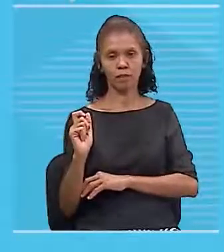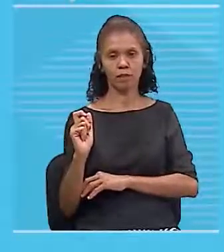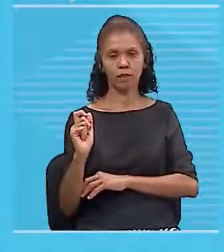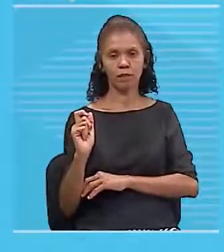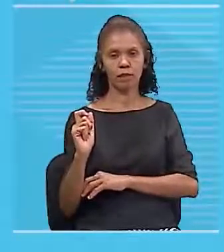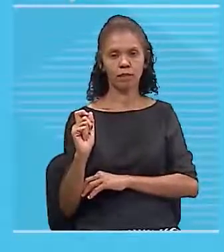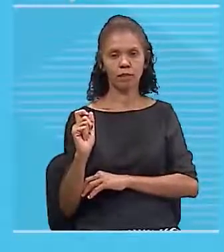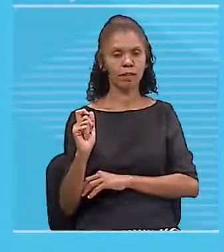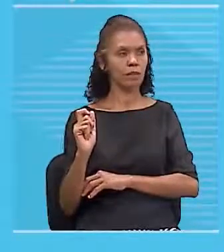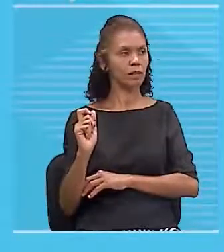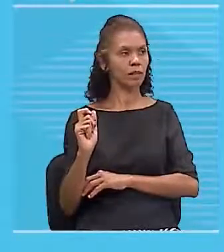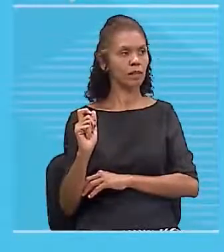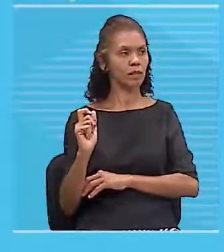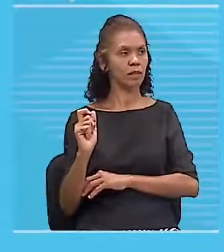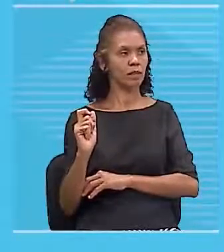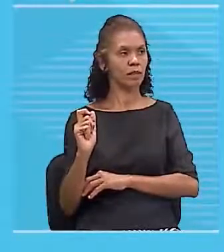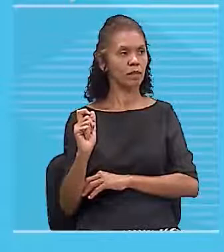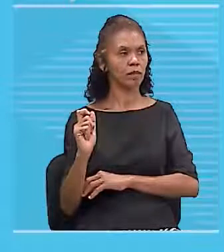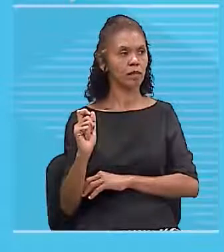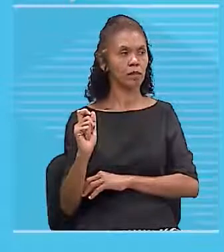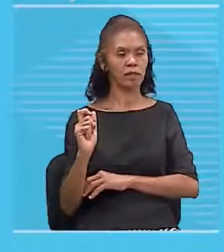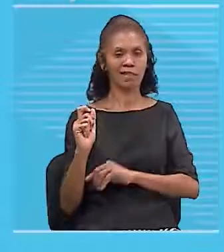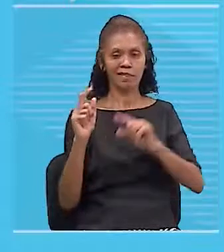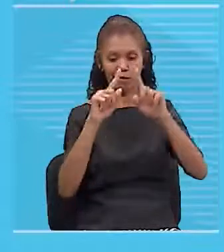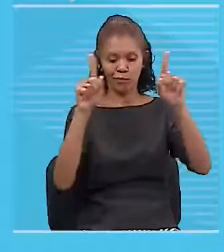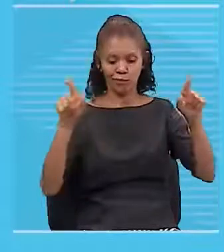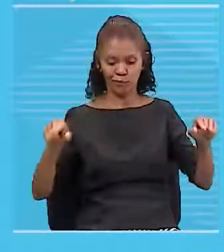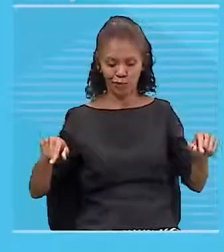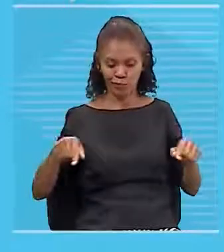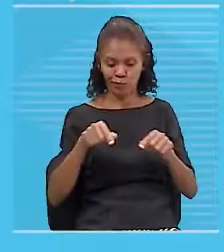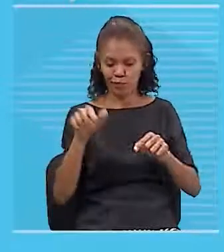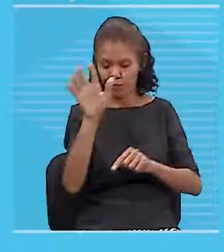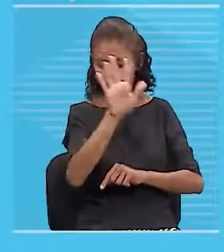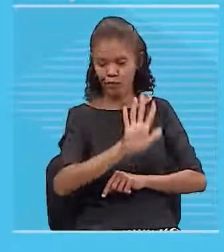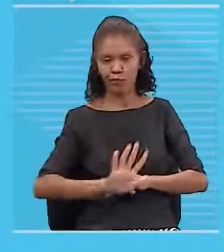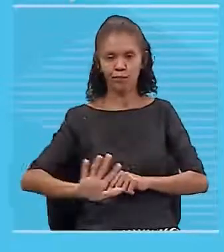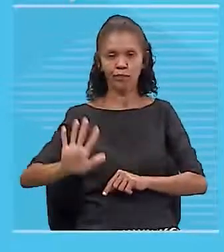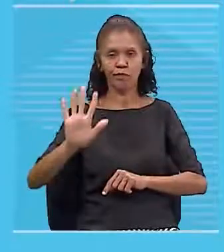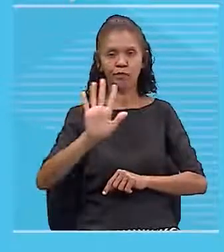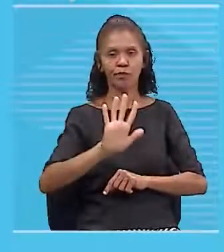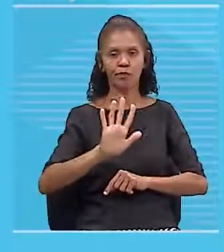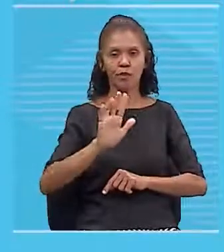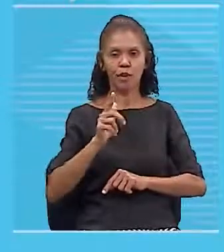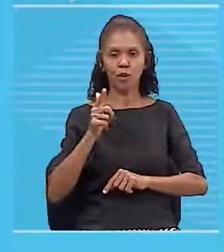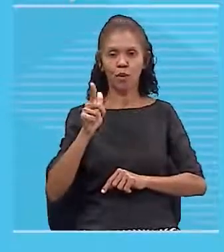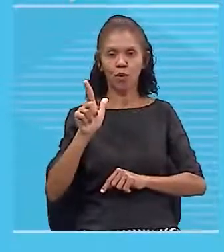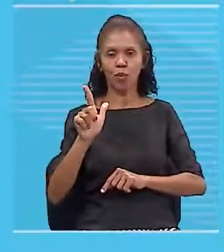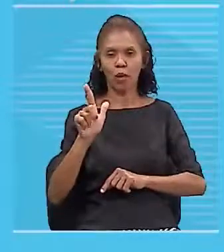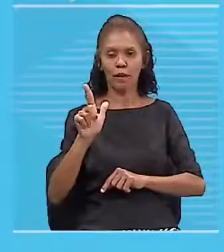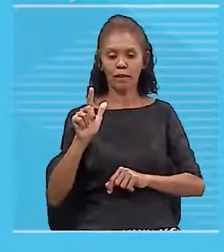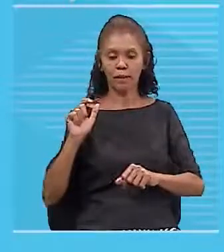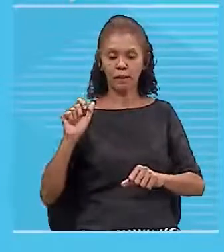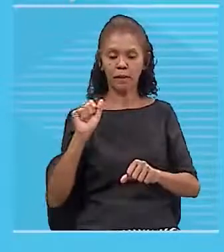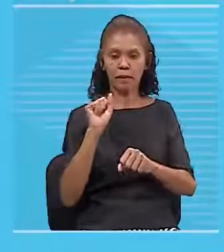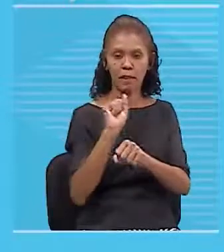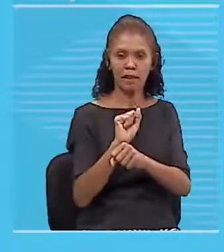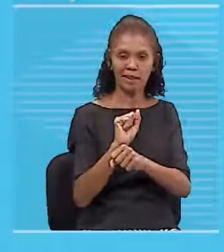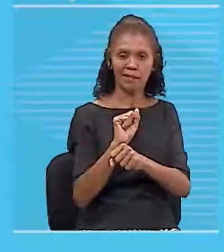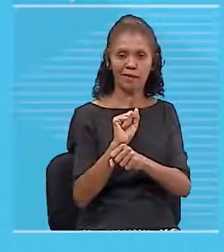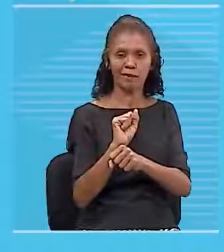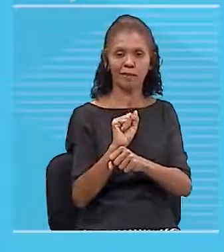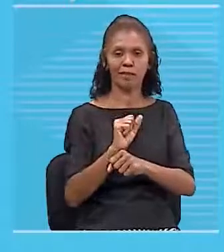aqui do plano da telinha, o outro tem que estar fixado na tela